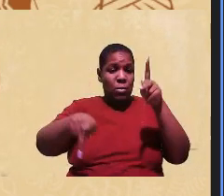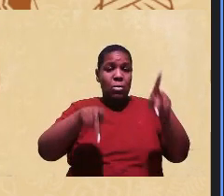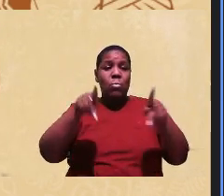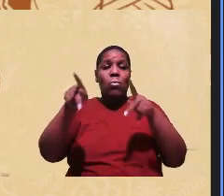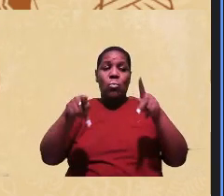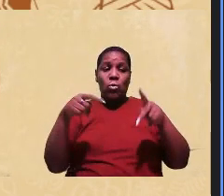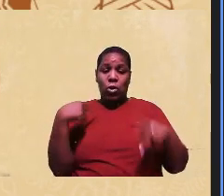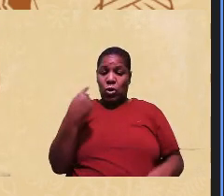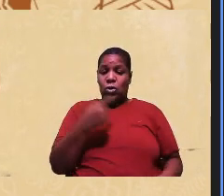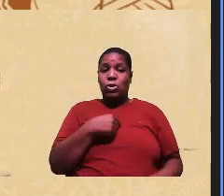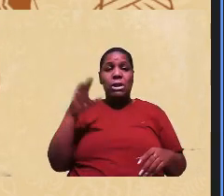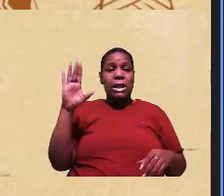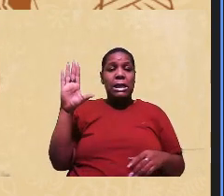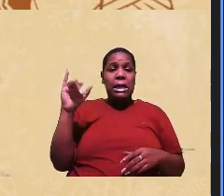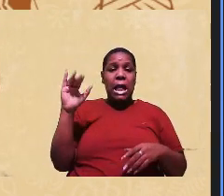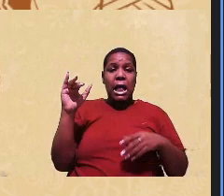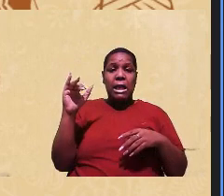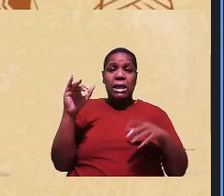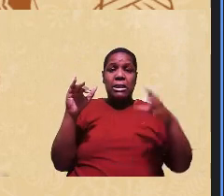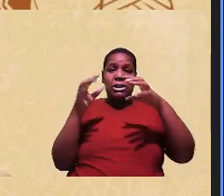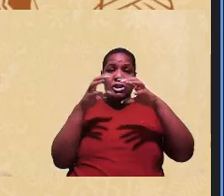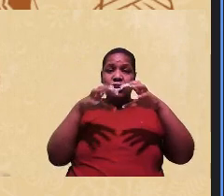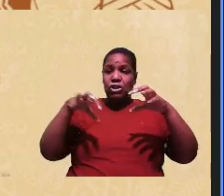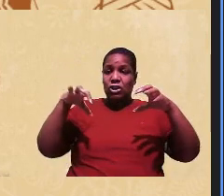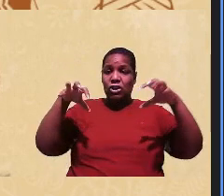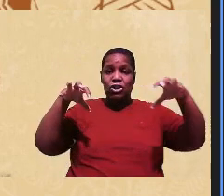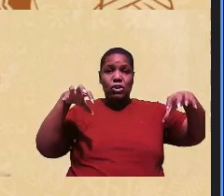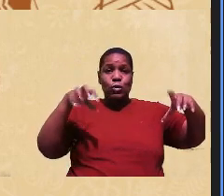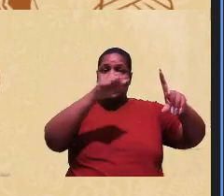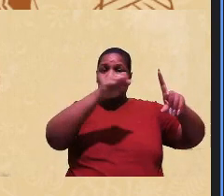nossa ciência ela não pode se desvincular dos chamados sociais